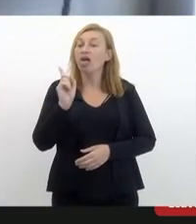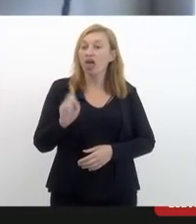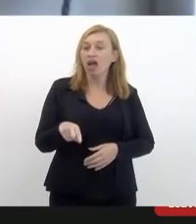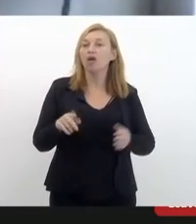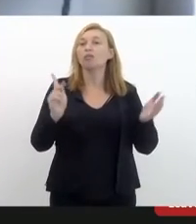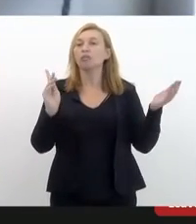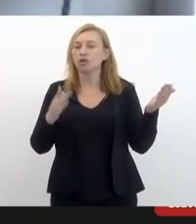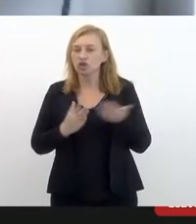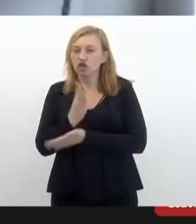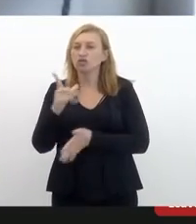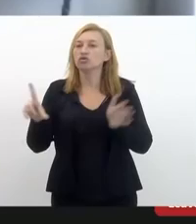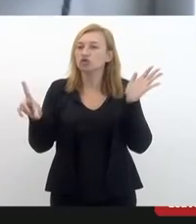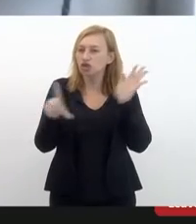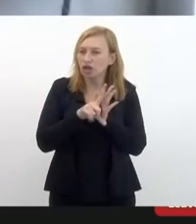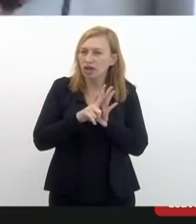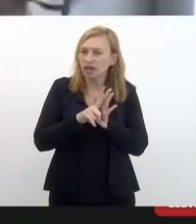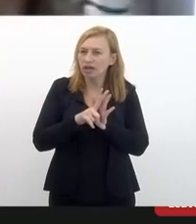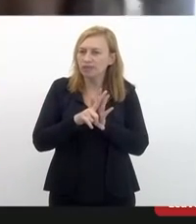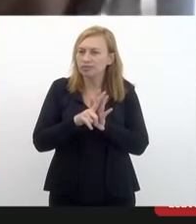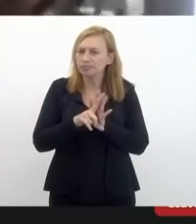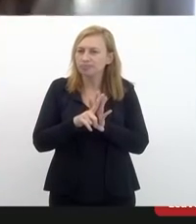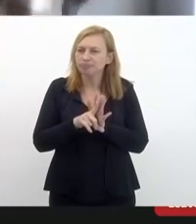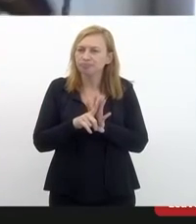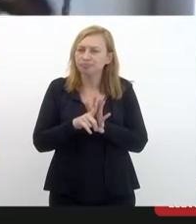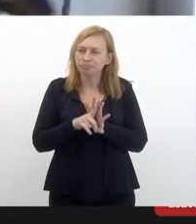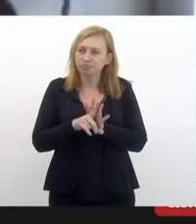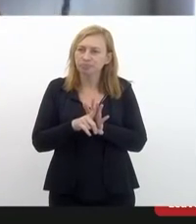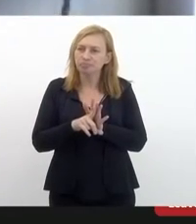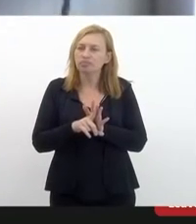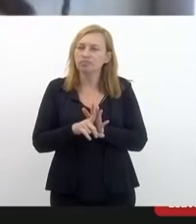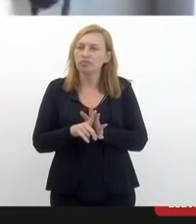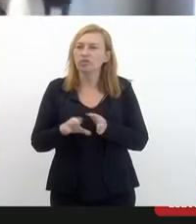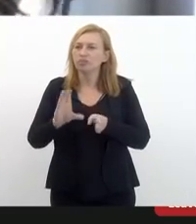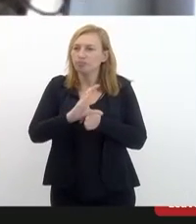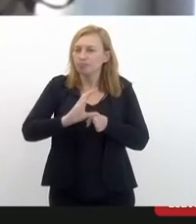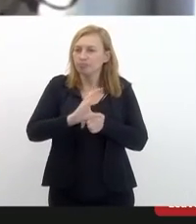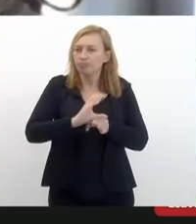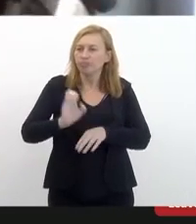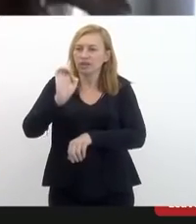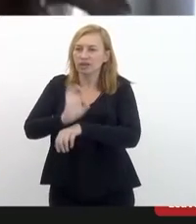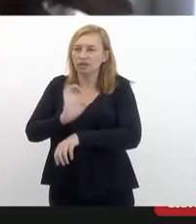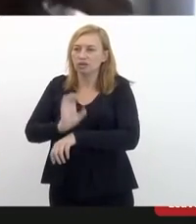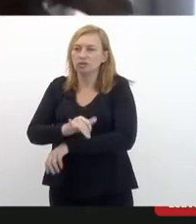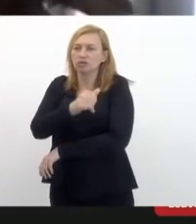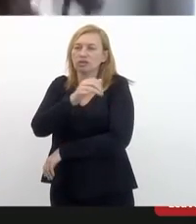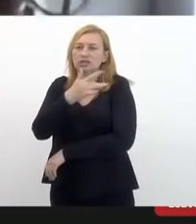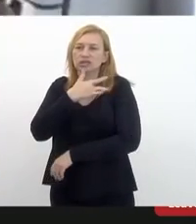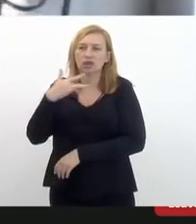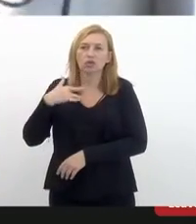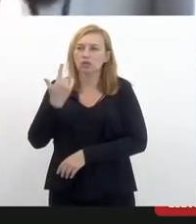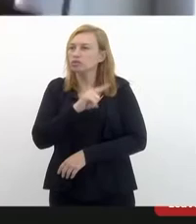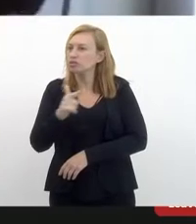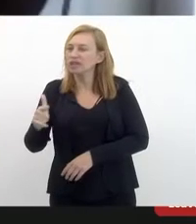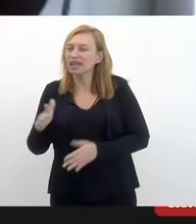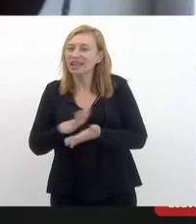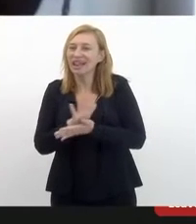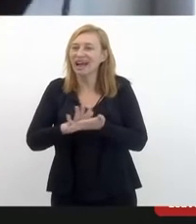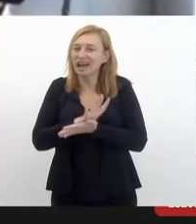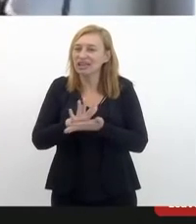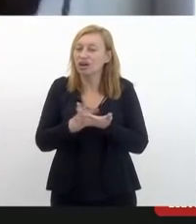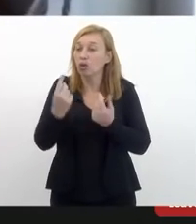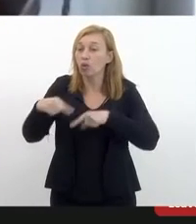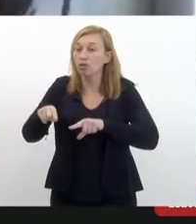projeto de lei que o Conselho Estadual de Saúde não tem nada a opor, pelo